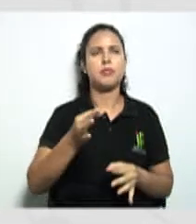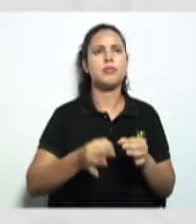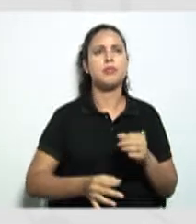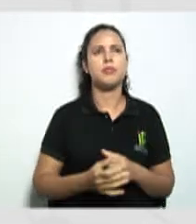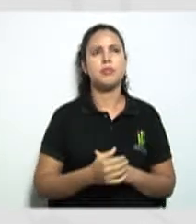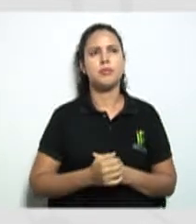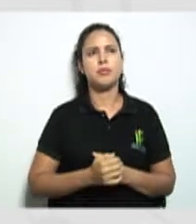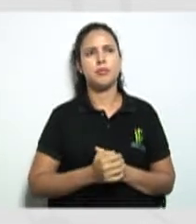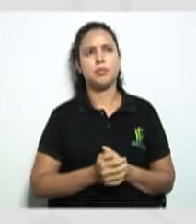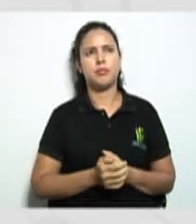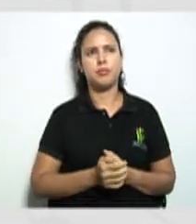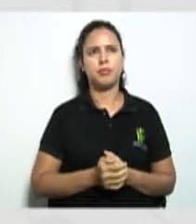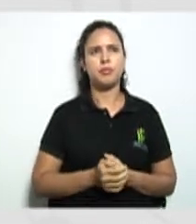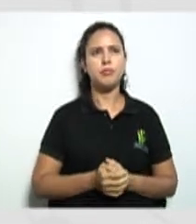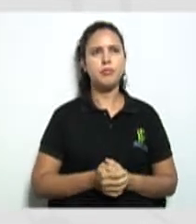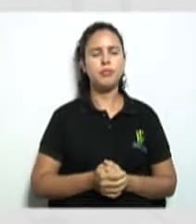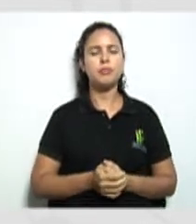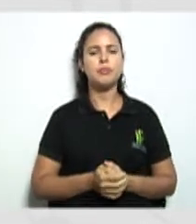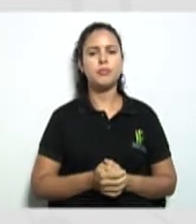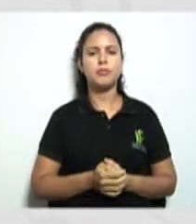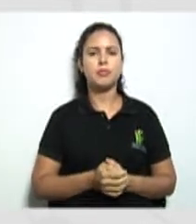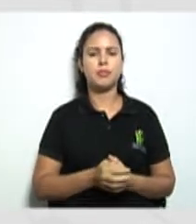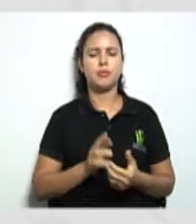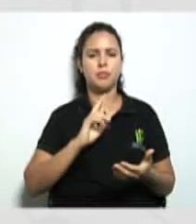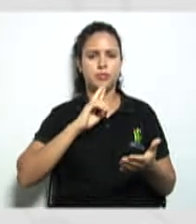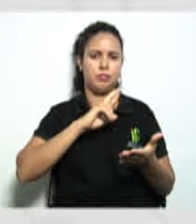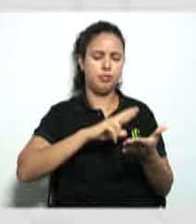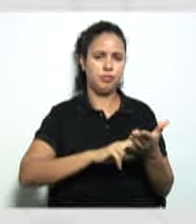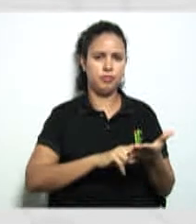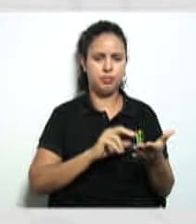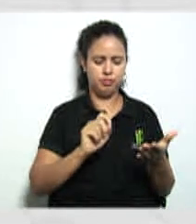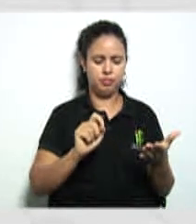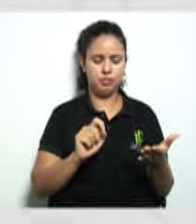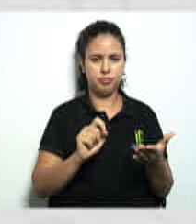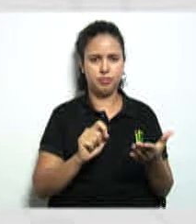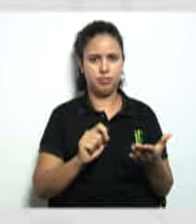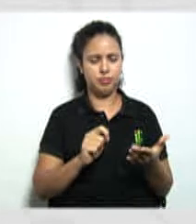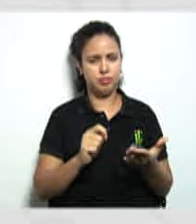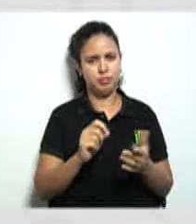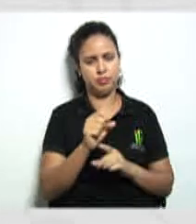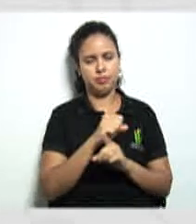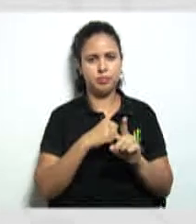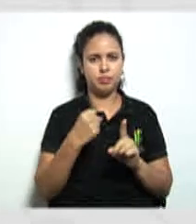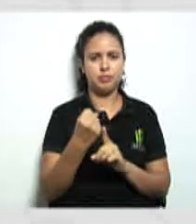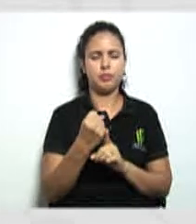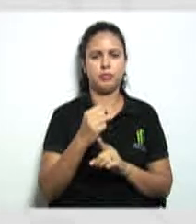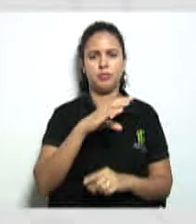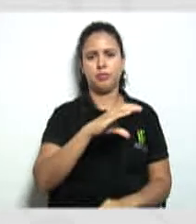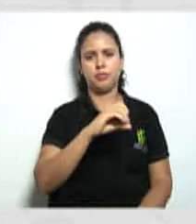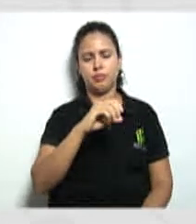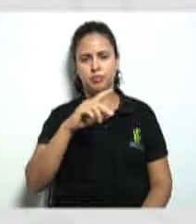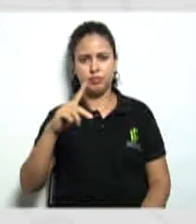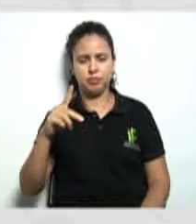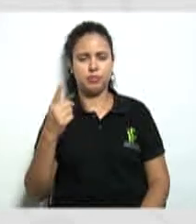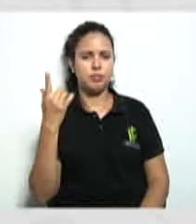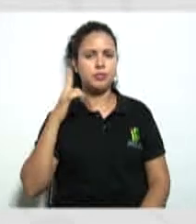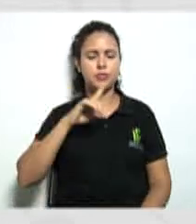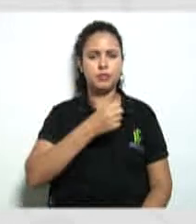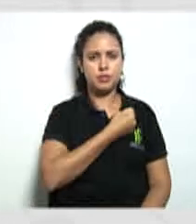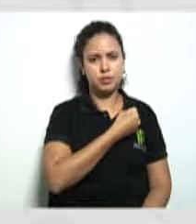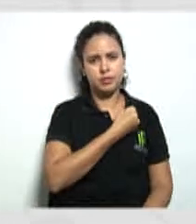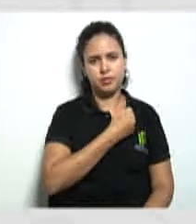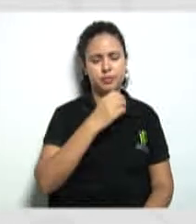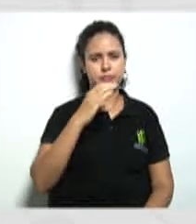bom olha só a resposta é o seguinte para uma sociedade cooperativa obter o seu número de CNPJ